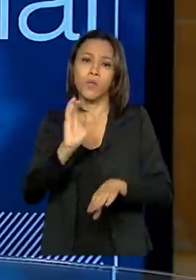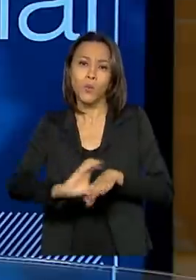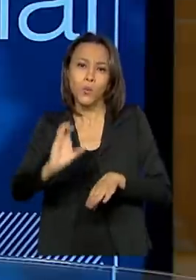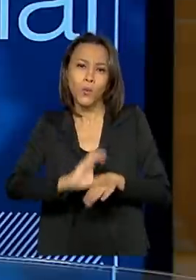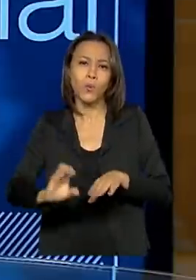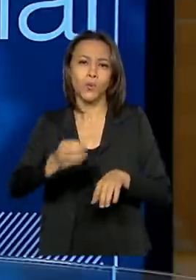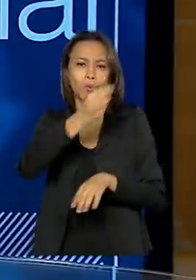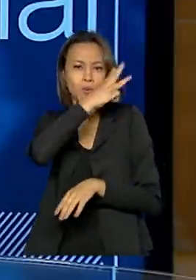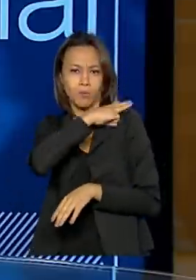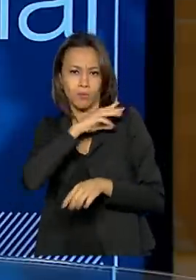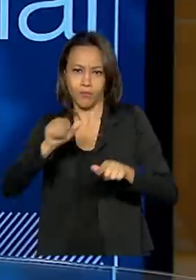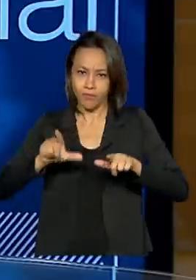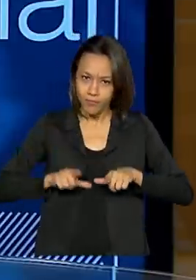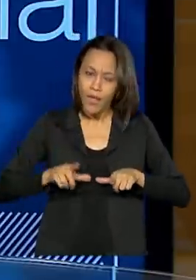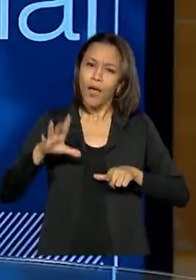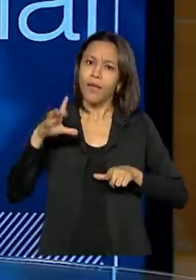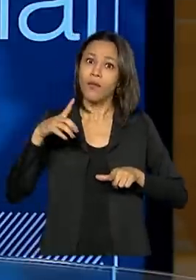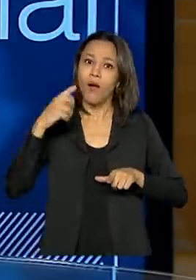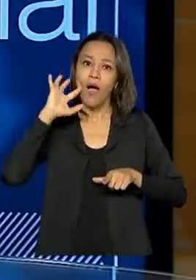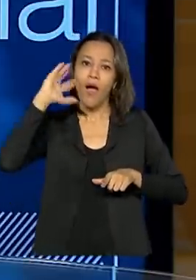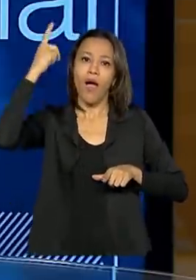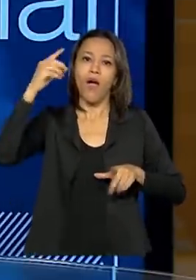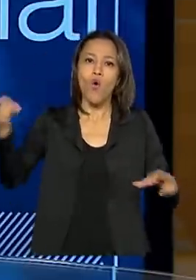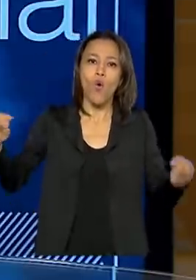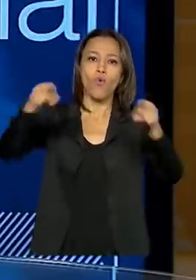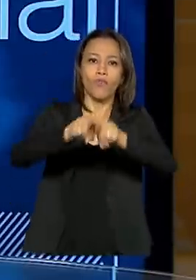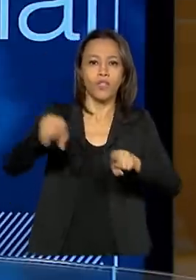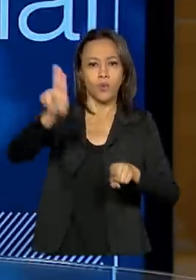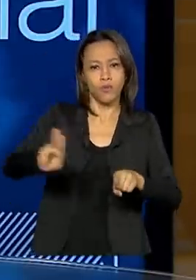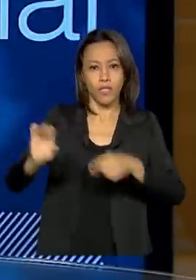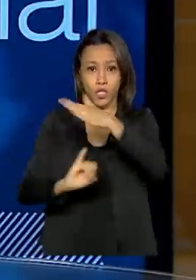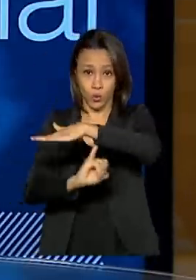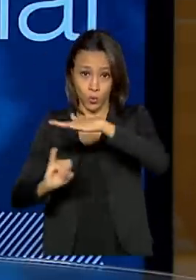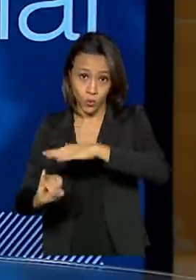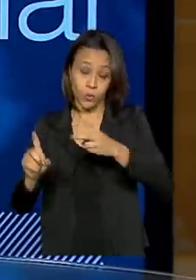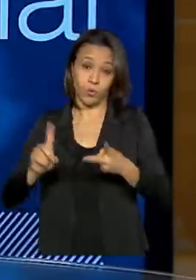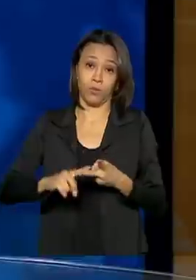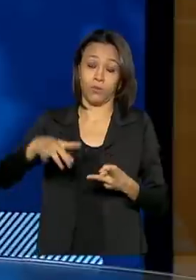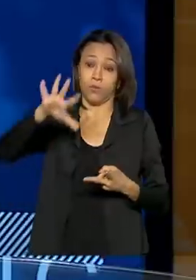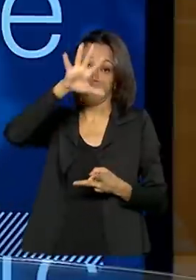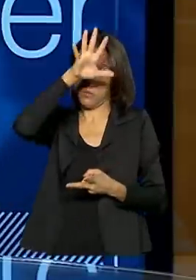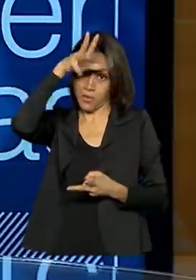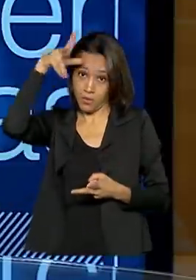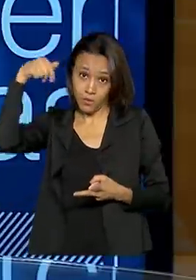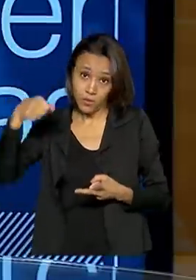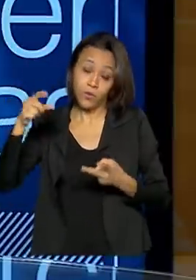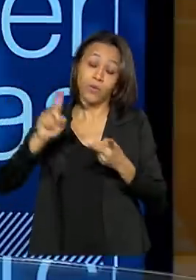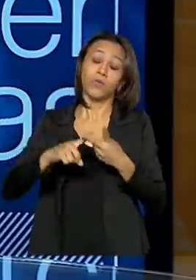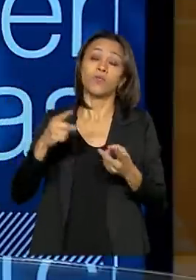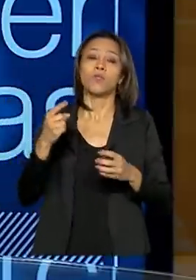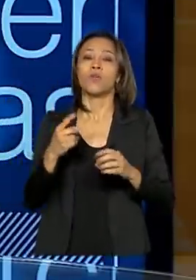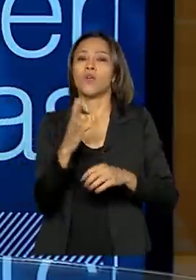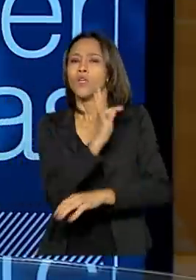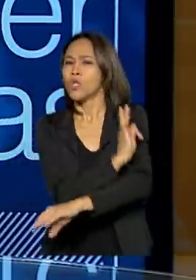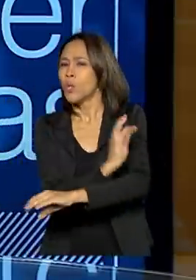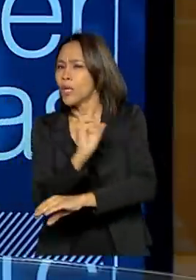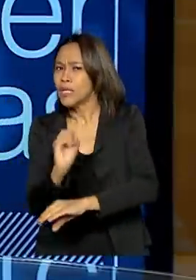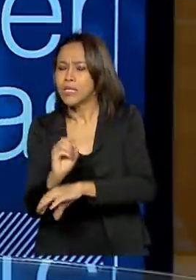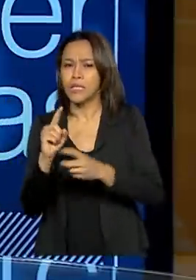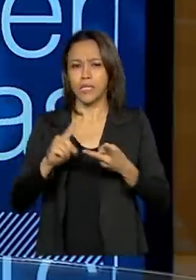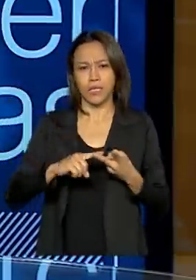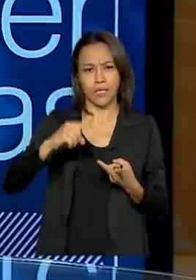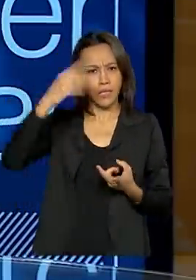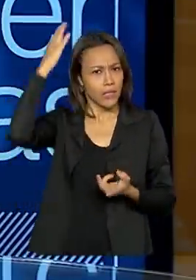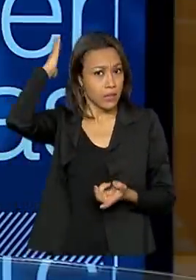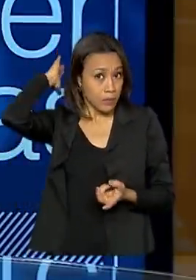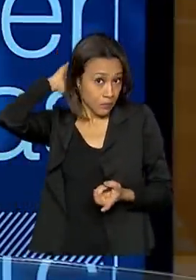com as universidades. Nós temos convênio com o Instituto Federal do Mato Grosso, Pará, Tocantins. Temos também com a